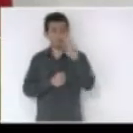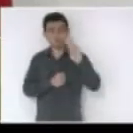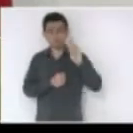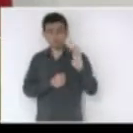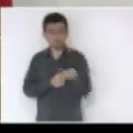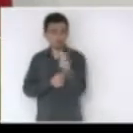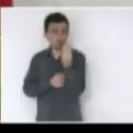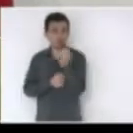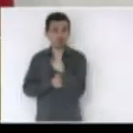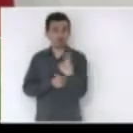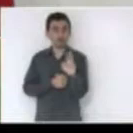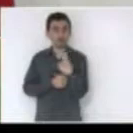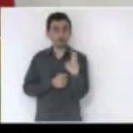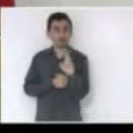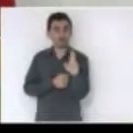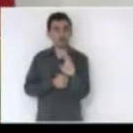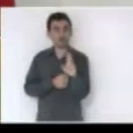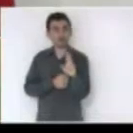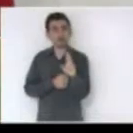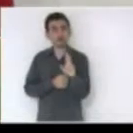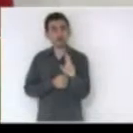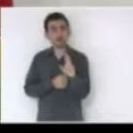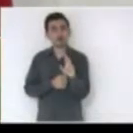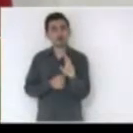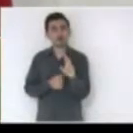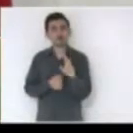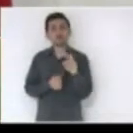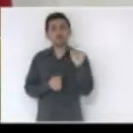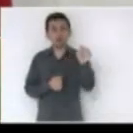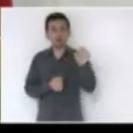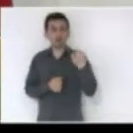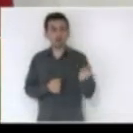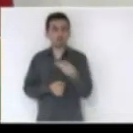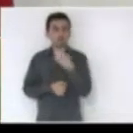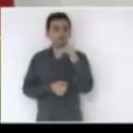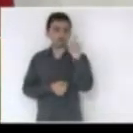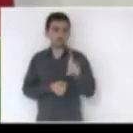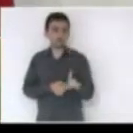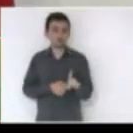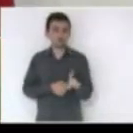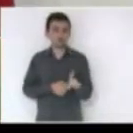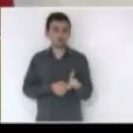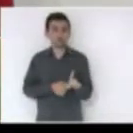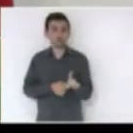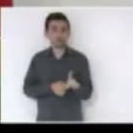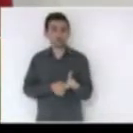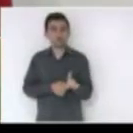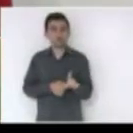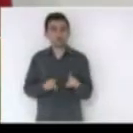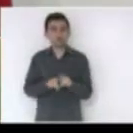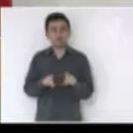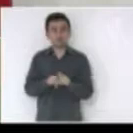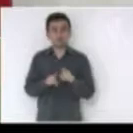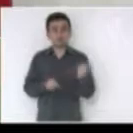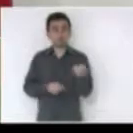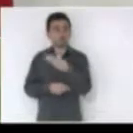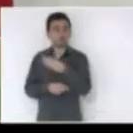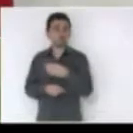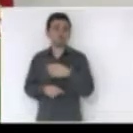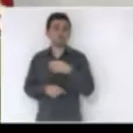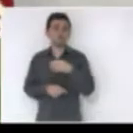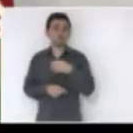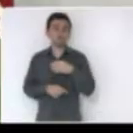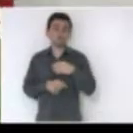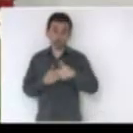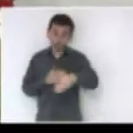reais será investido e utilizado pelos novos diretores e sobretudo pelo novo governador de Santa Catarina